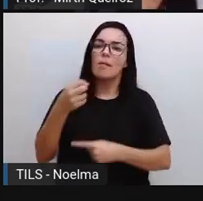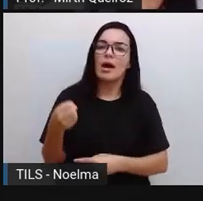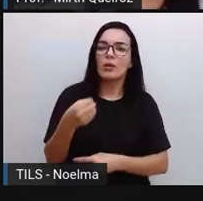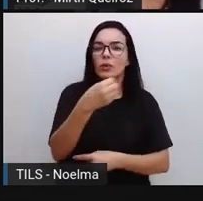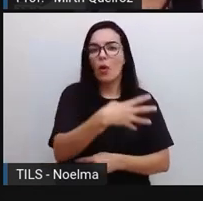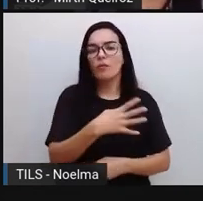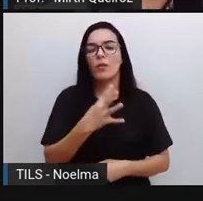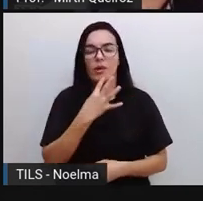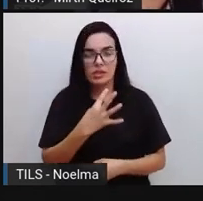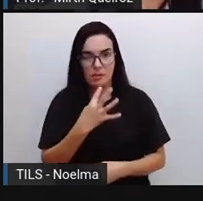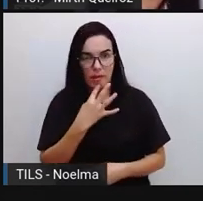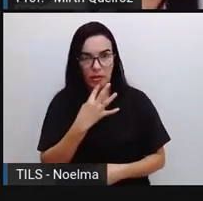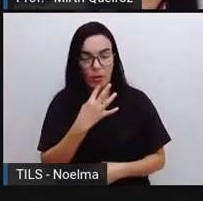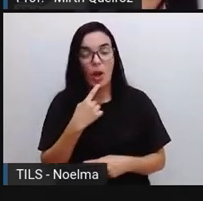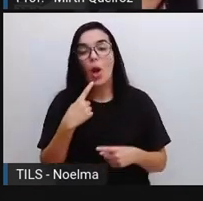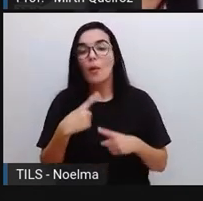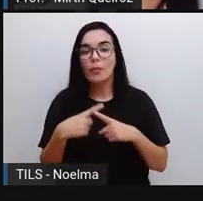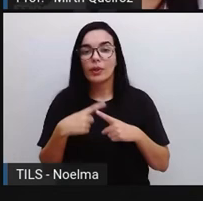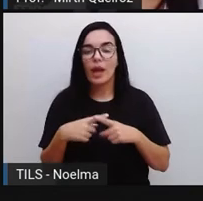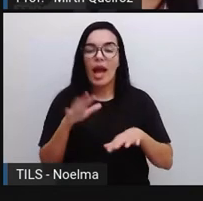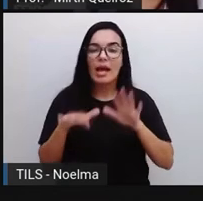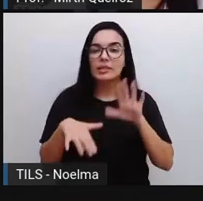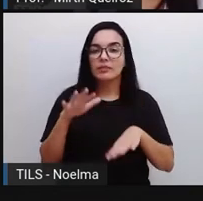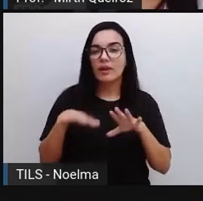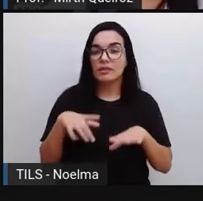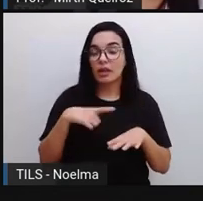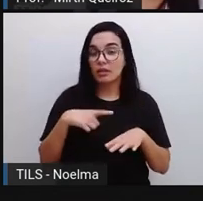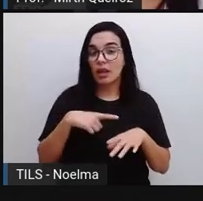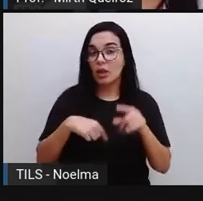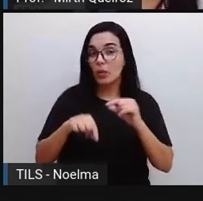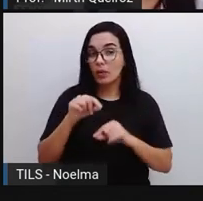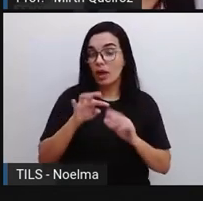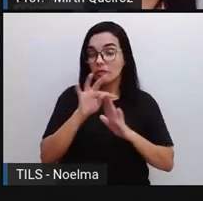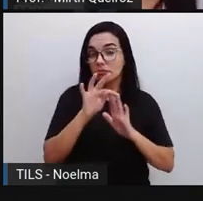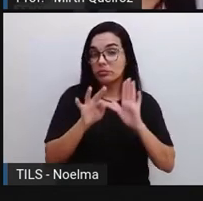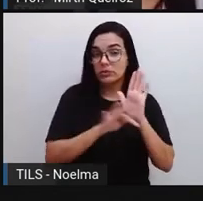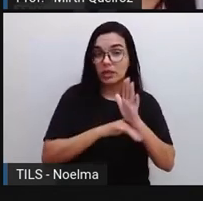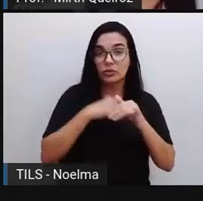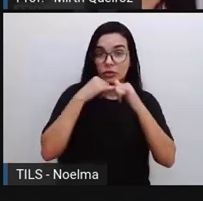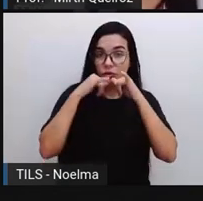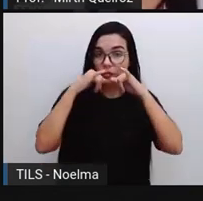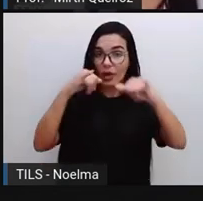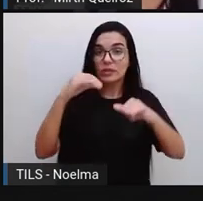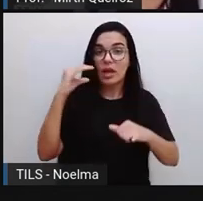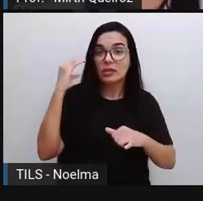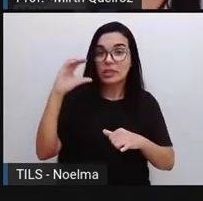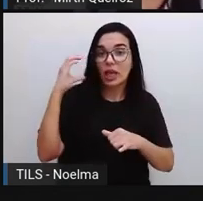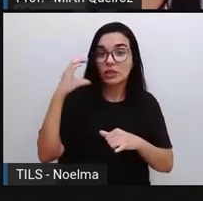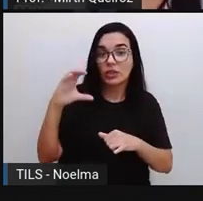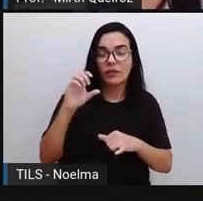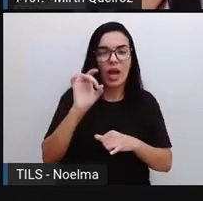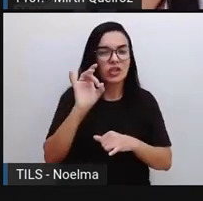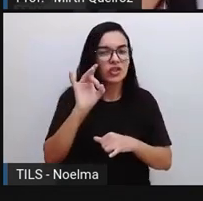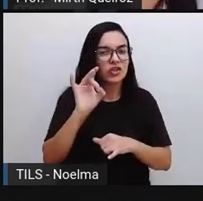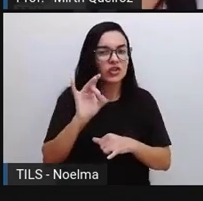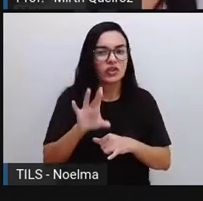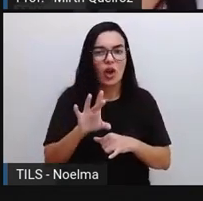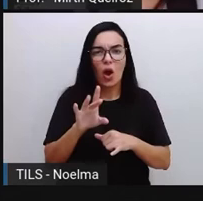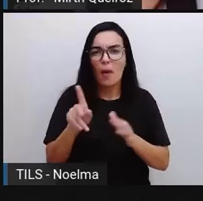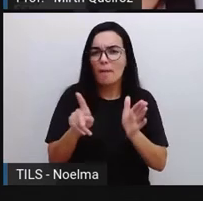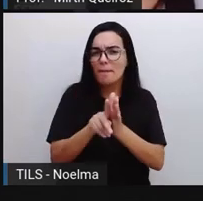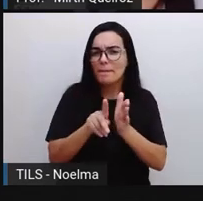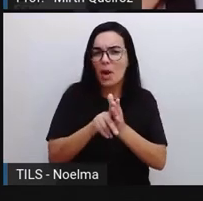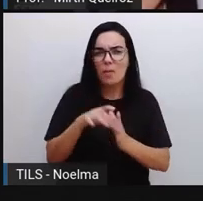conhecimento, né? E geralmente, como eu disse para vocês, o texto de divulgação científica, ele não é só de cunho